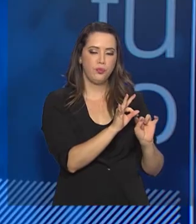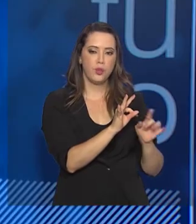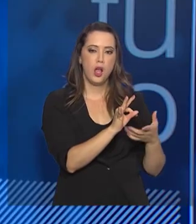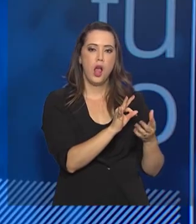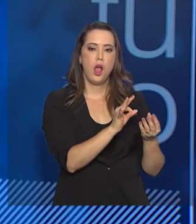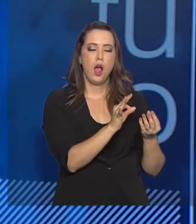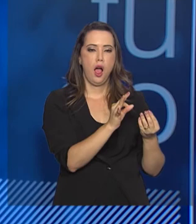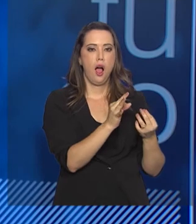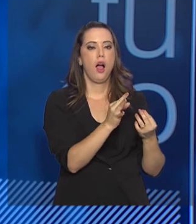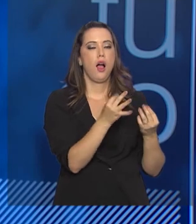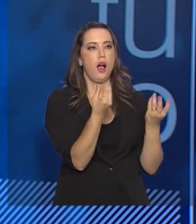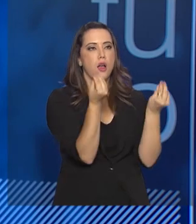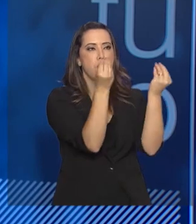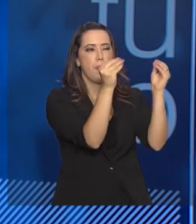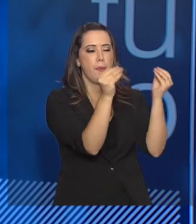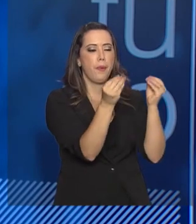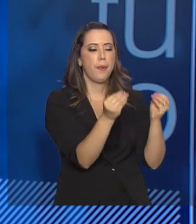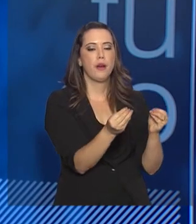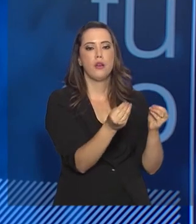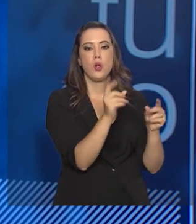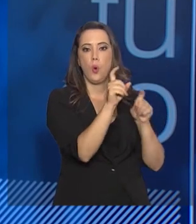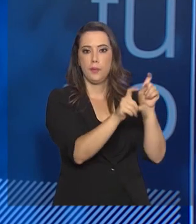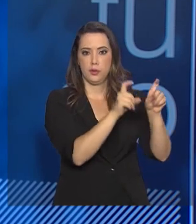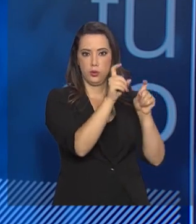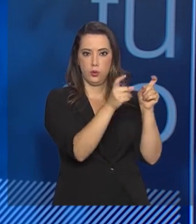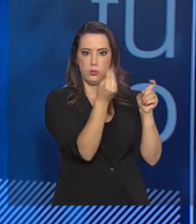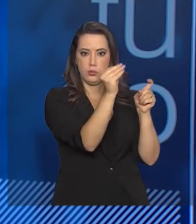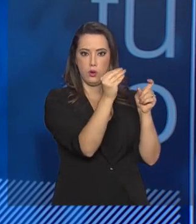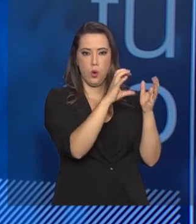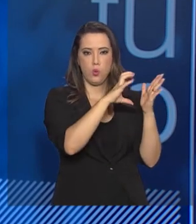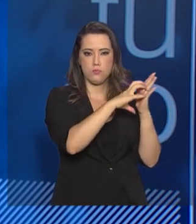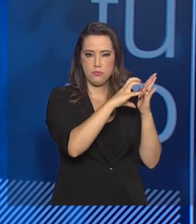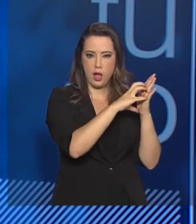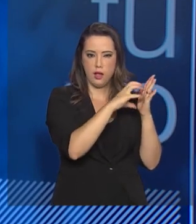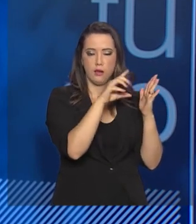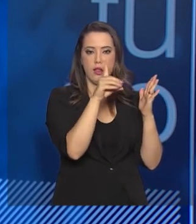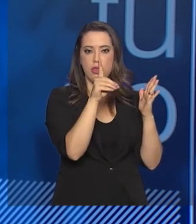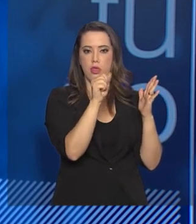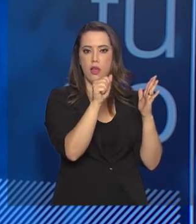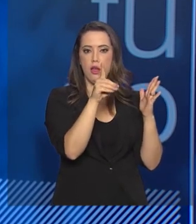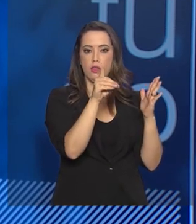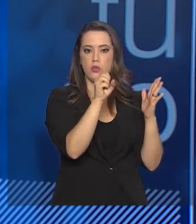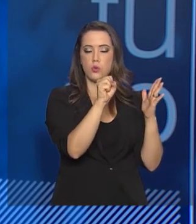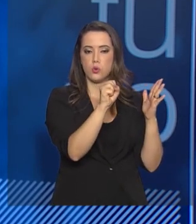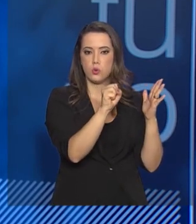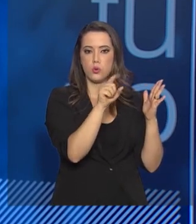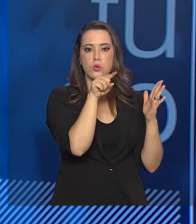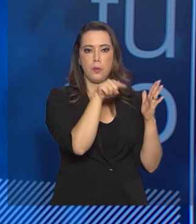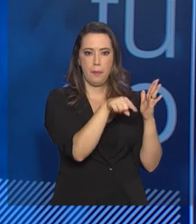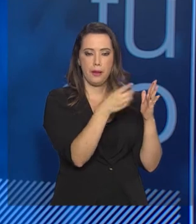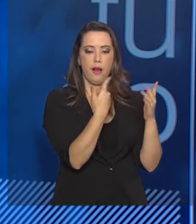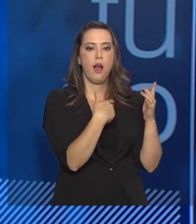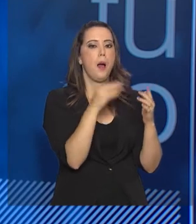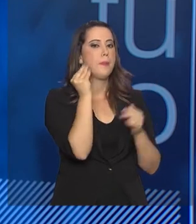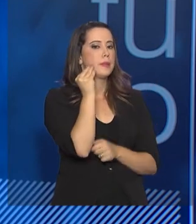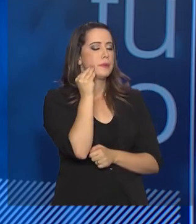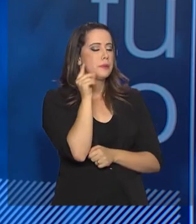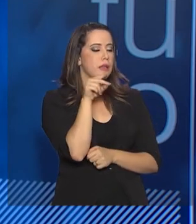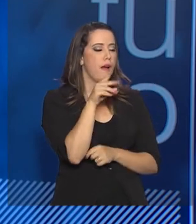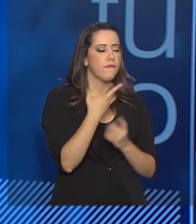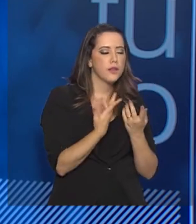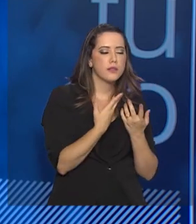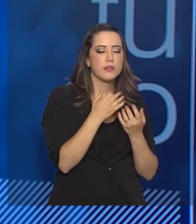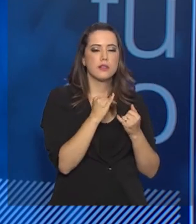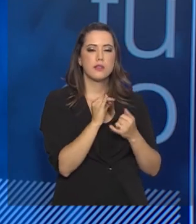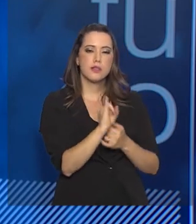o nosso banco de itens. A gente tem que fazer também a pré-testagem desses itens, que é para fazer o tratamento estatístico, para poder calibrar a questão.